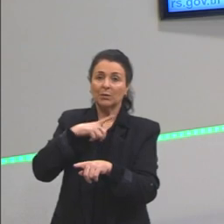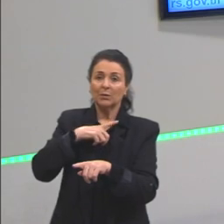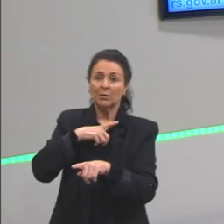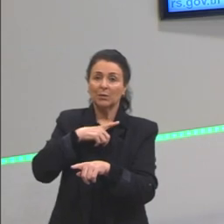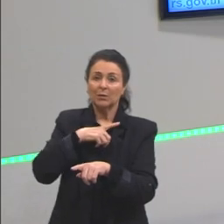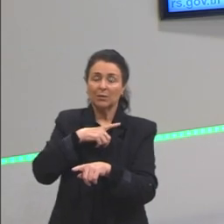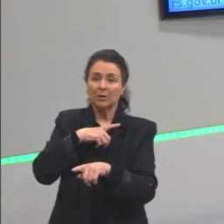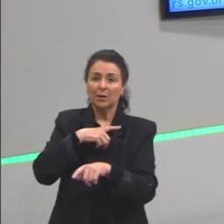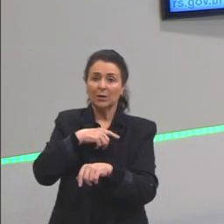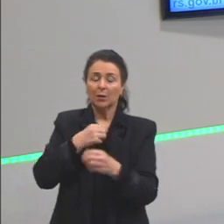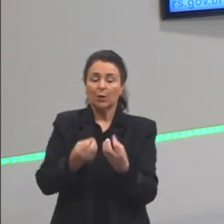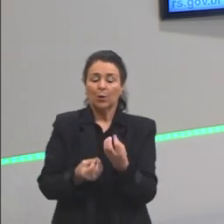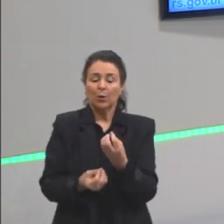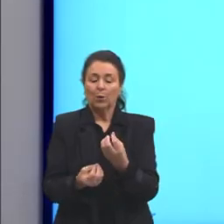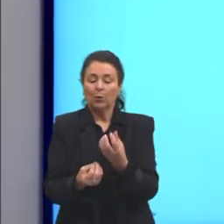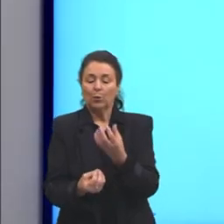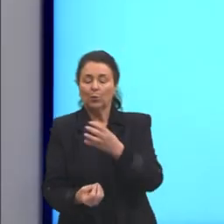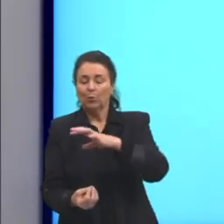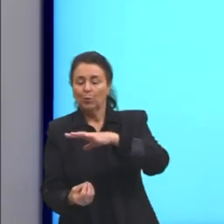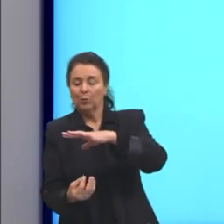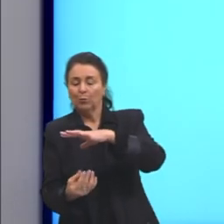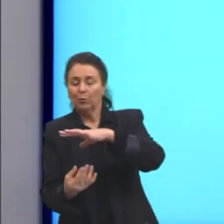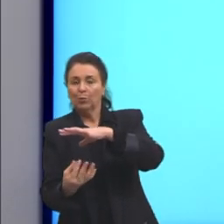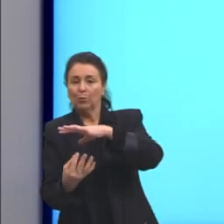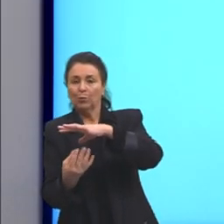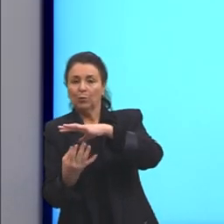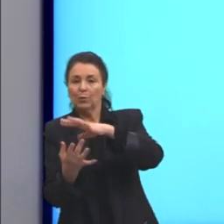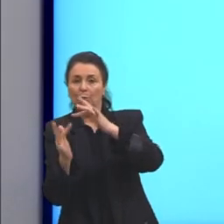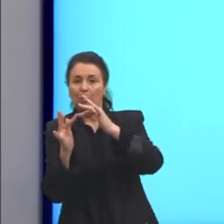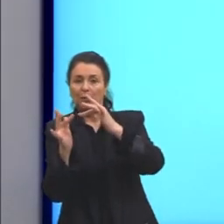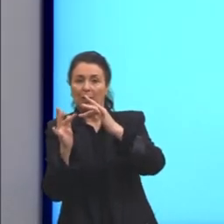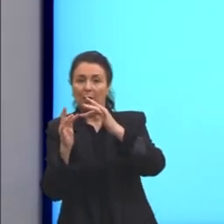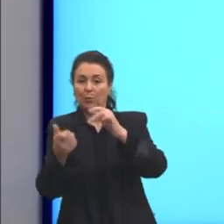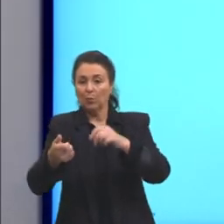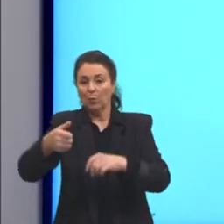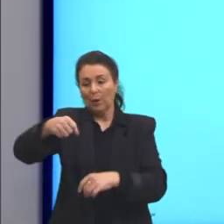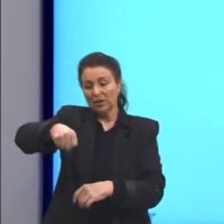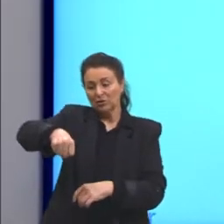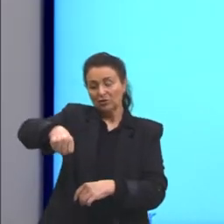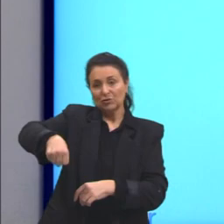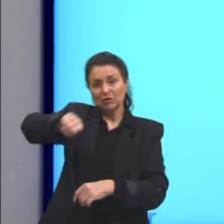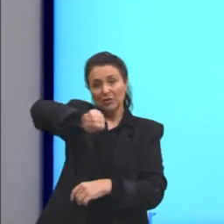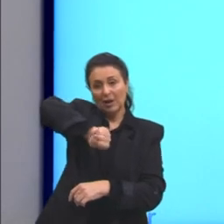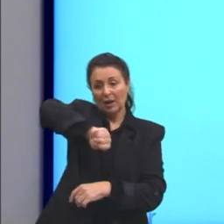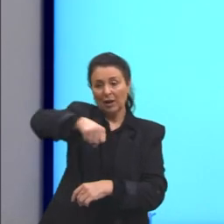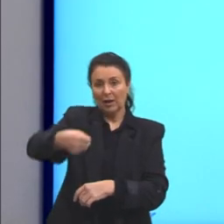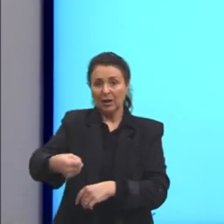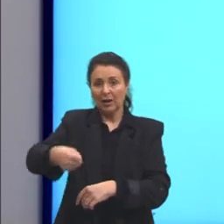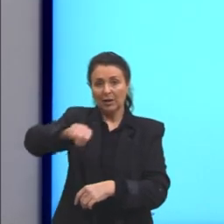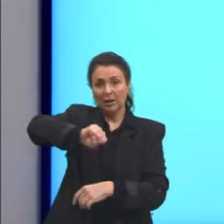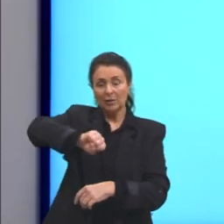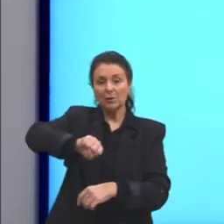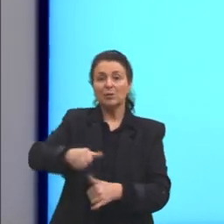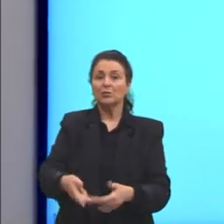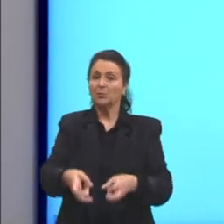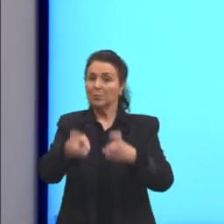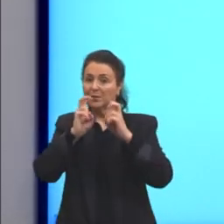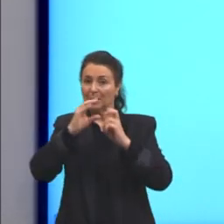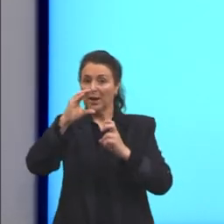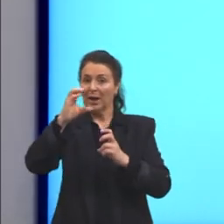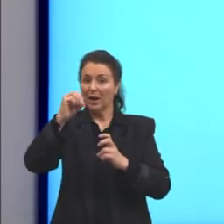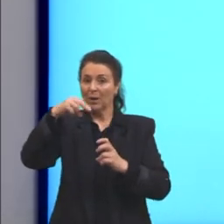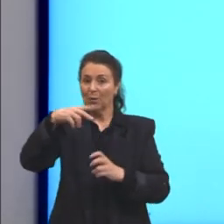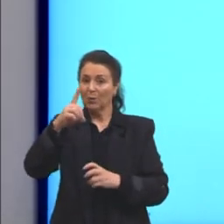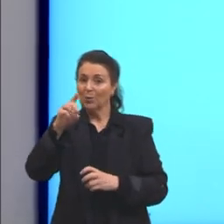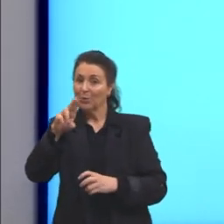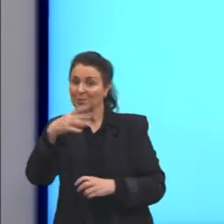fogo entra em contato com essa chaleira, a gente consegue ver a condução, que é o quê? Apesar